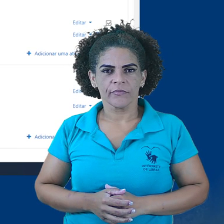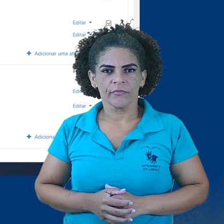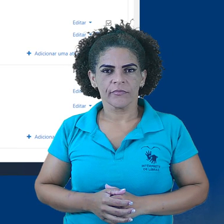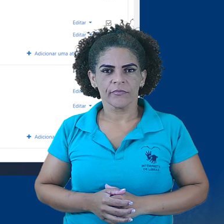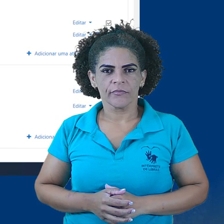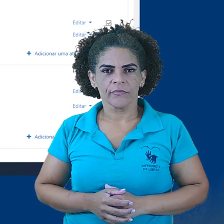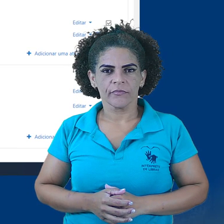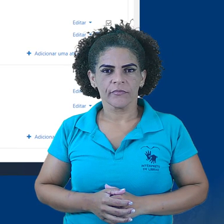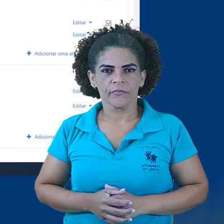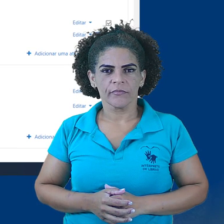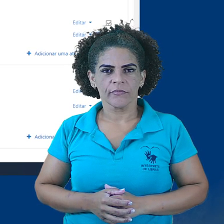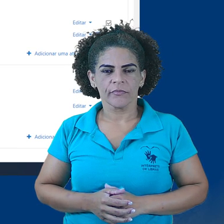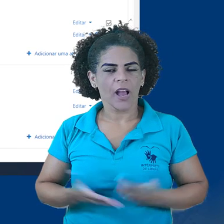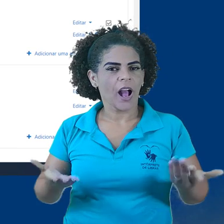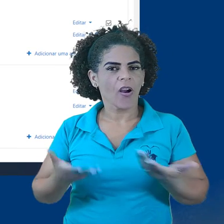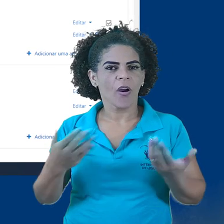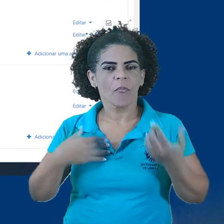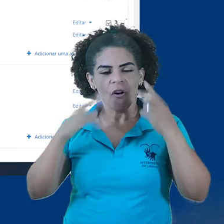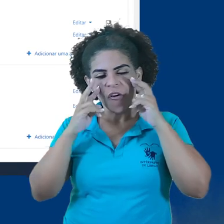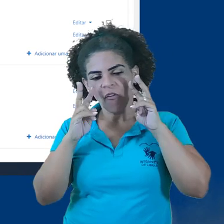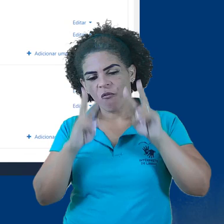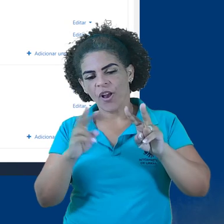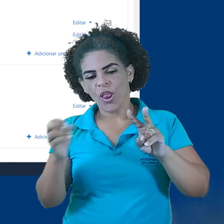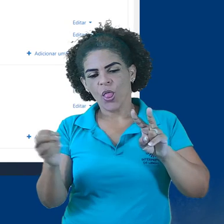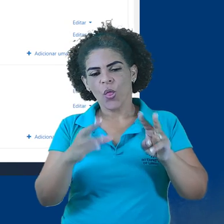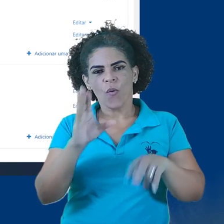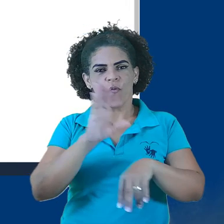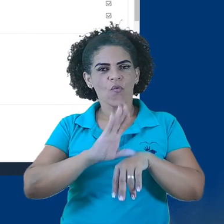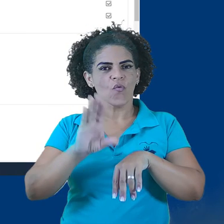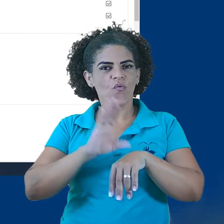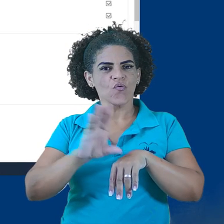na parte superior à direita da tela.